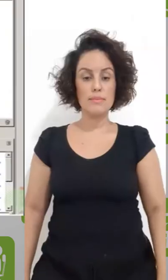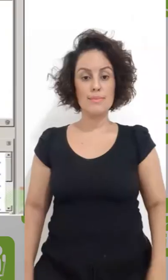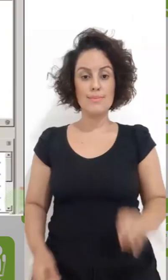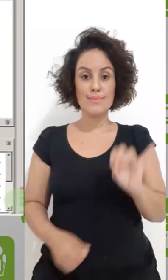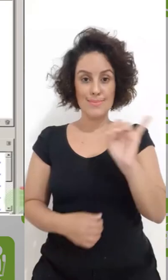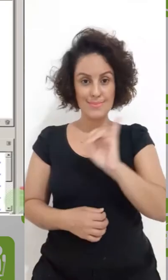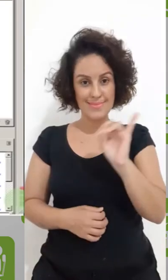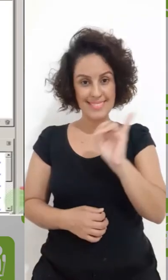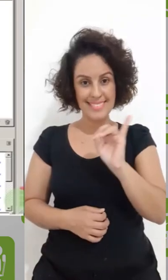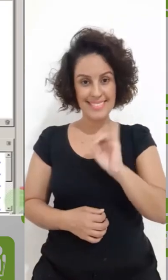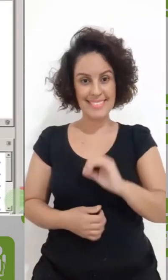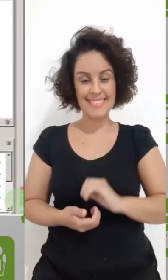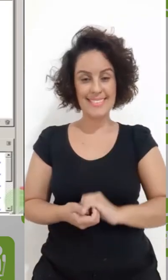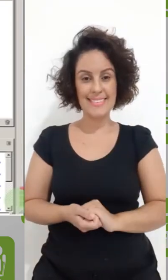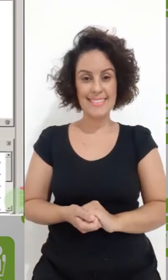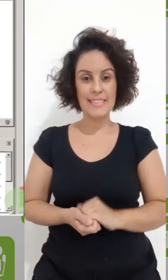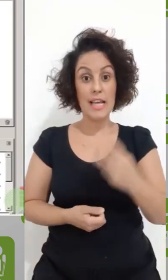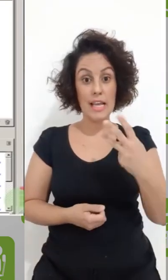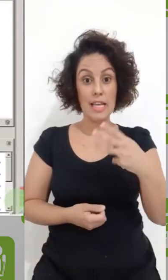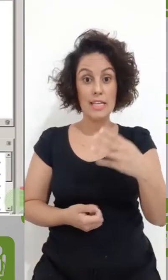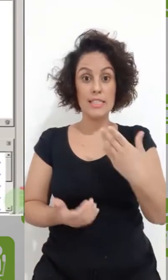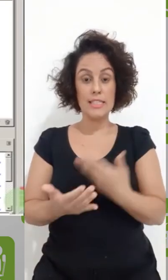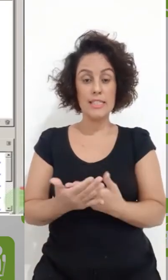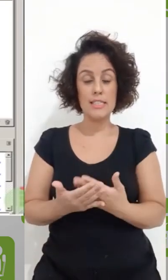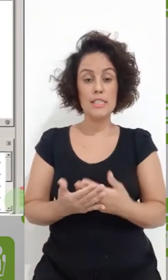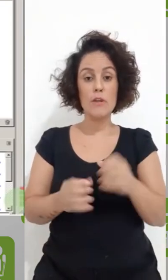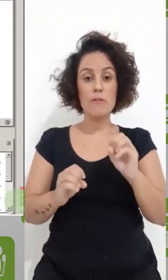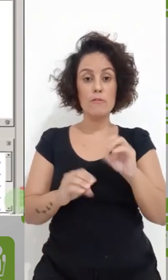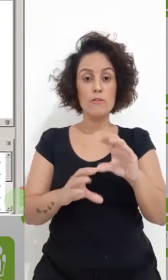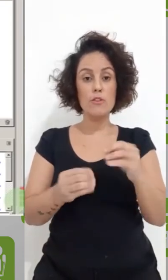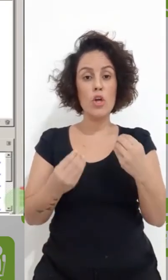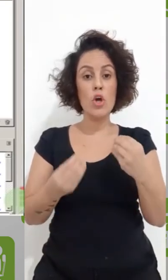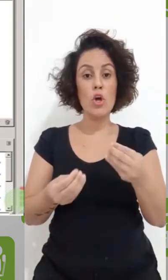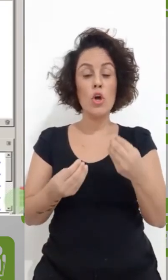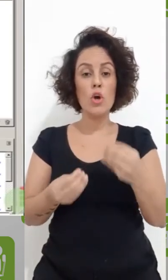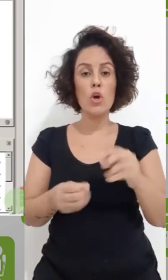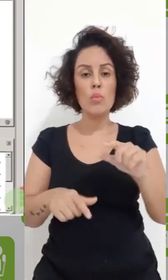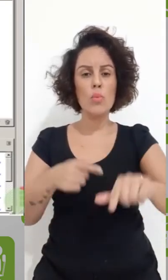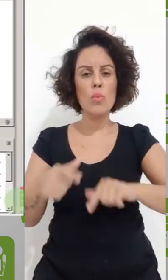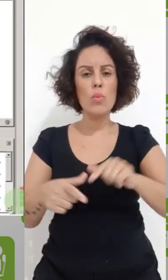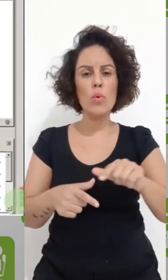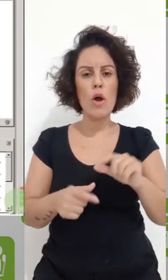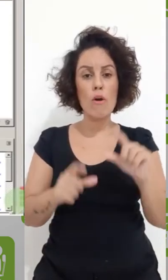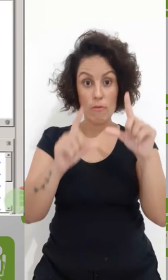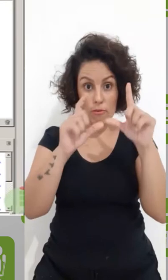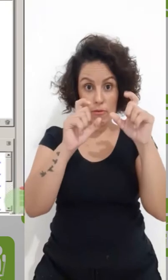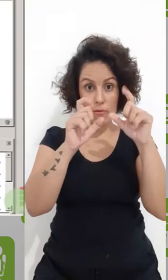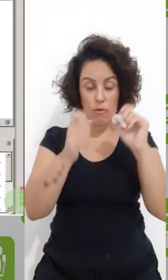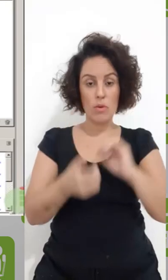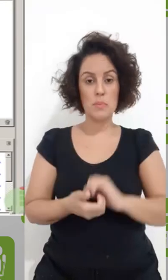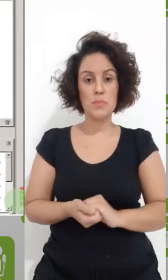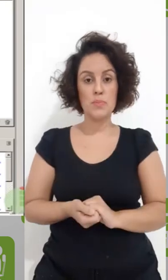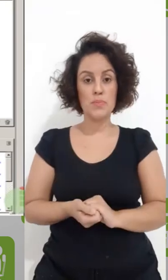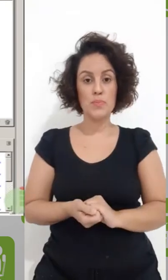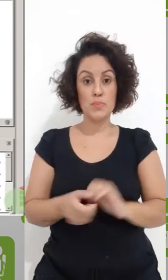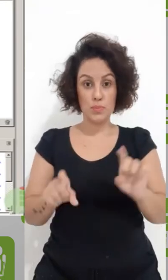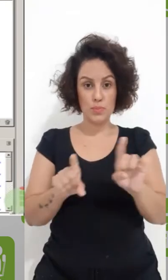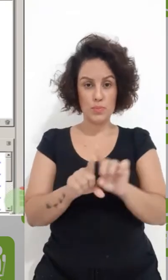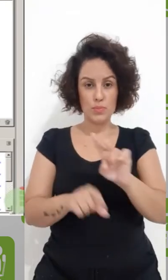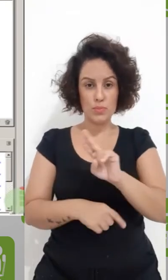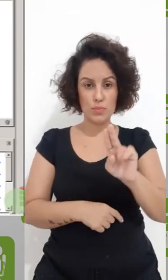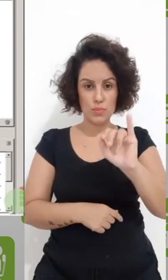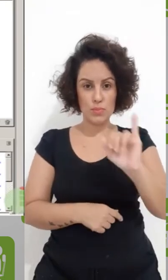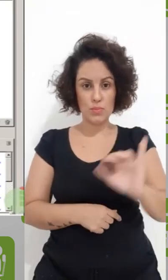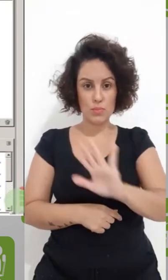Olá, nessa terceira aula aprenderemos como trabalhar com fotos, também chamados de